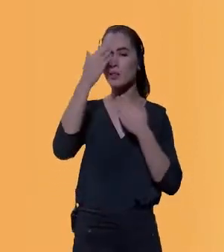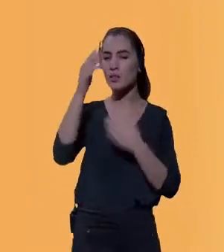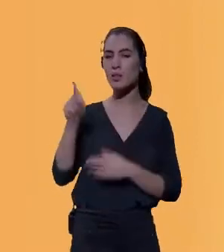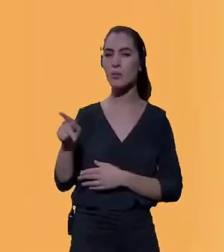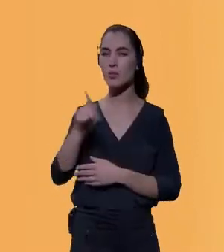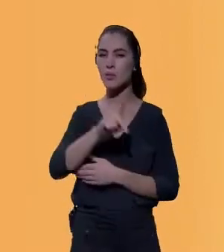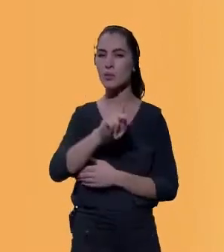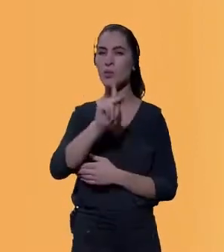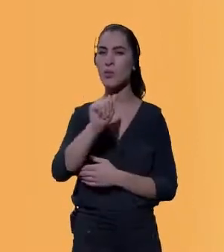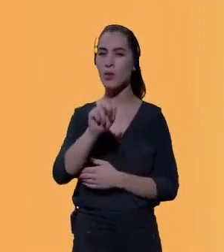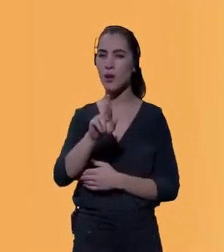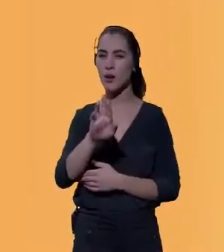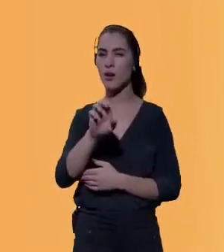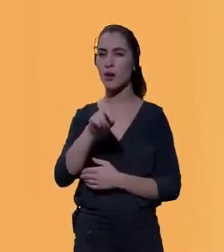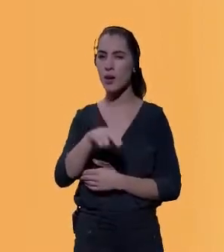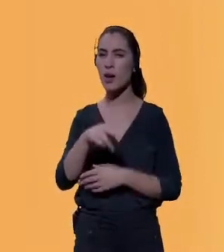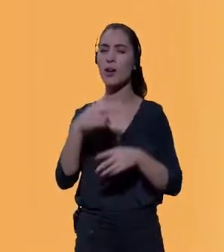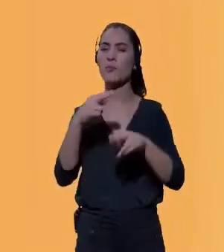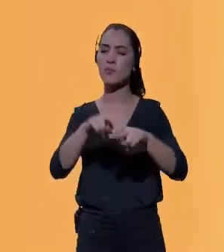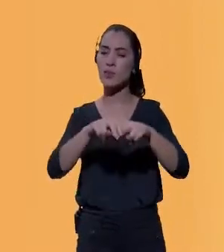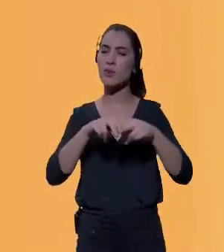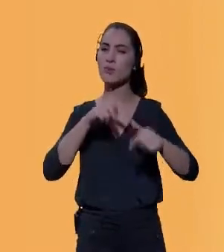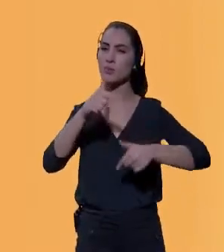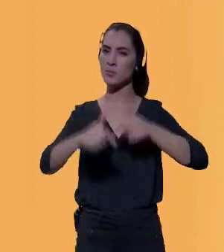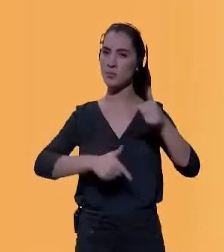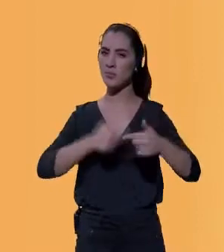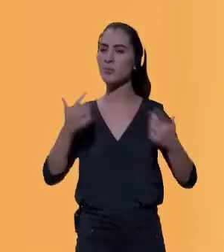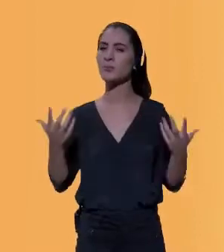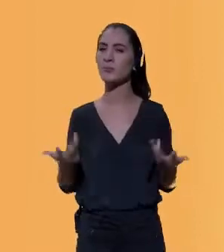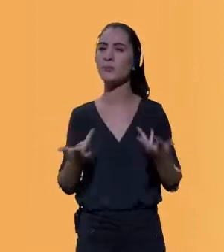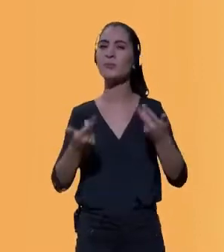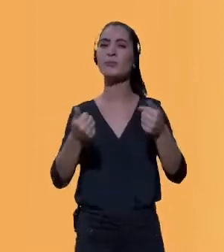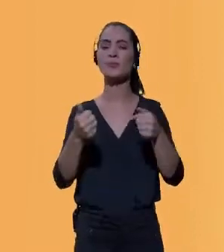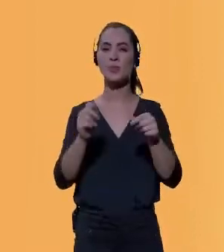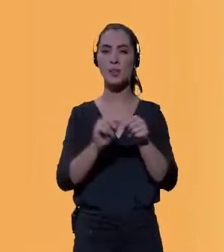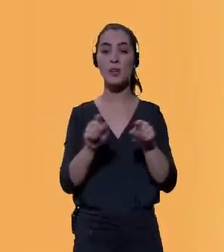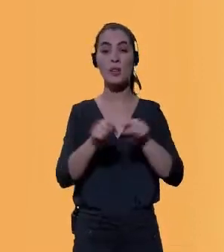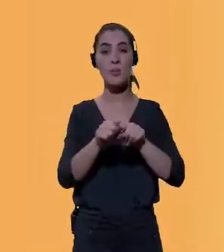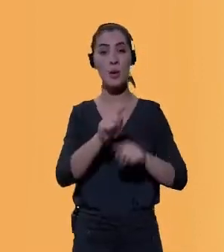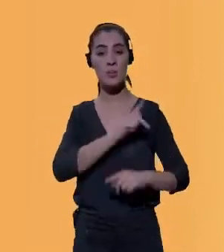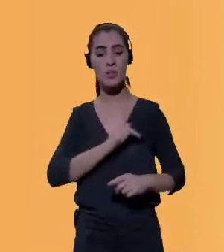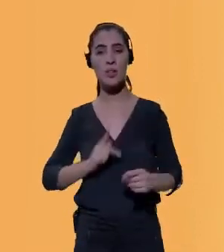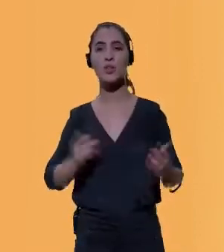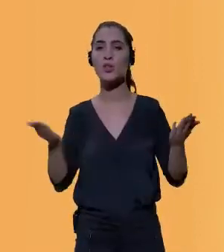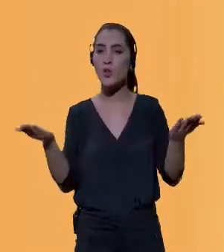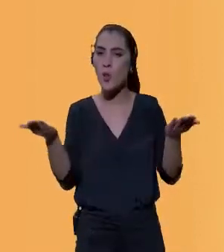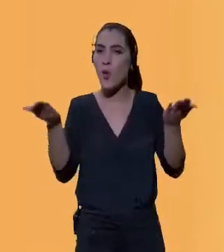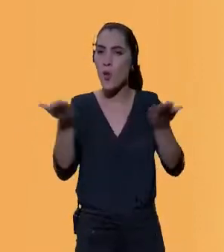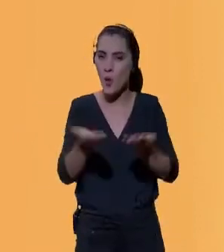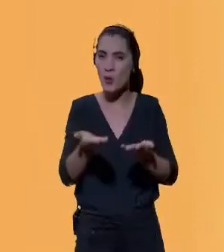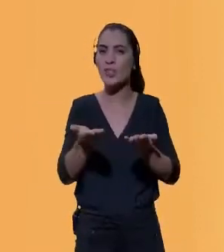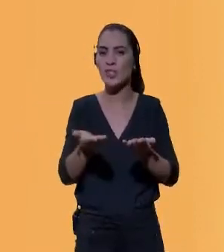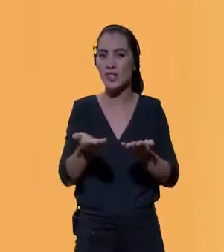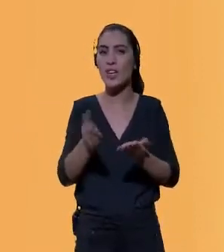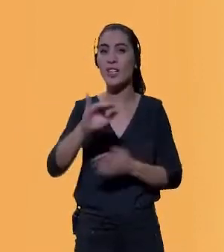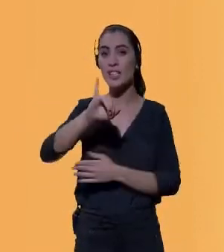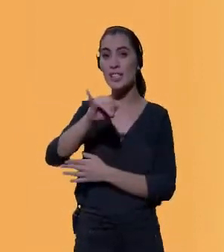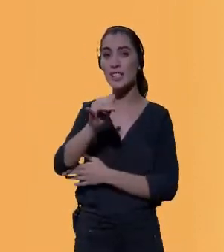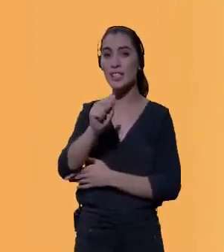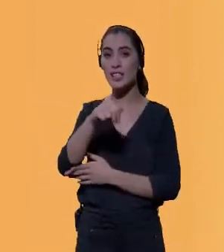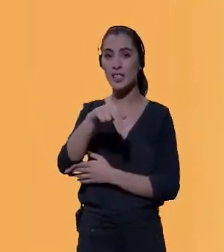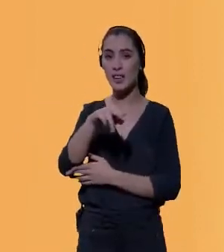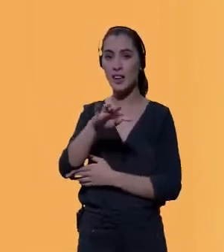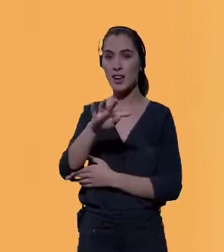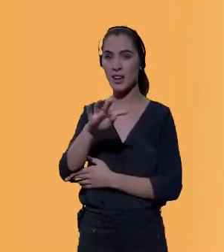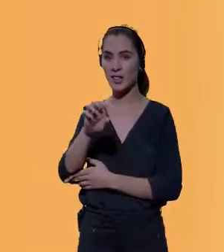Karen pelo trabalho de qualidade exercido e a nossa presidente atual da ABDE, a Janete.